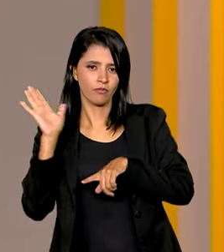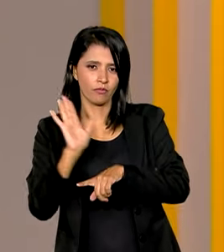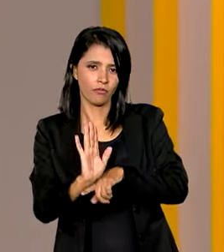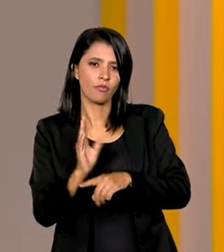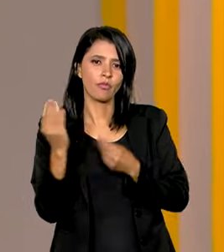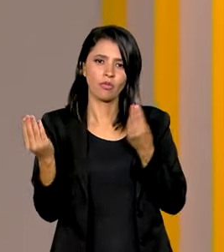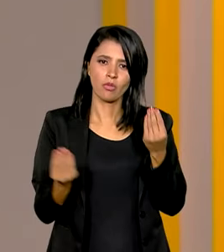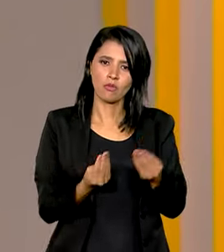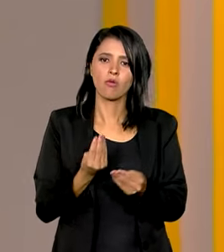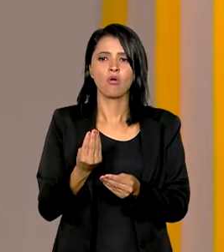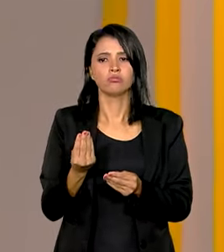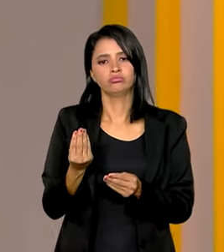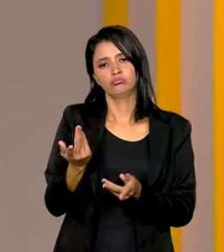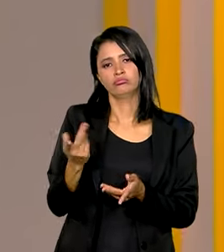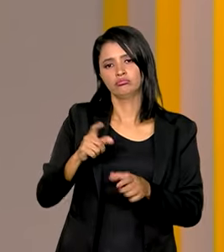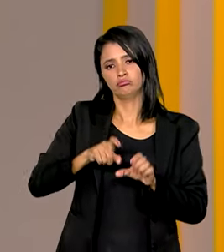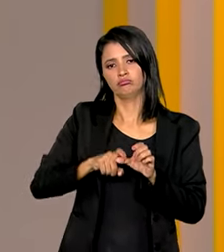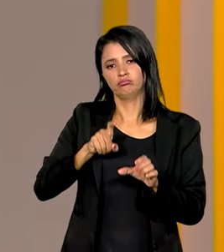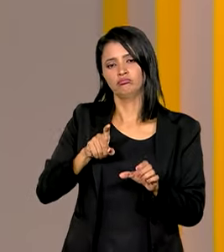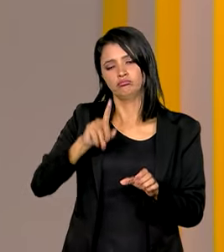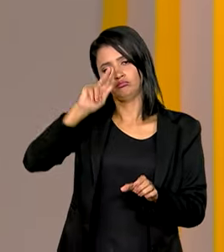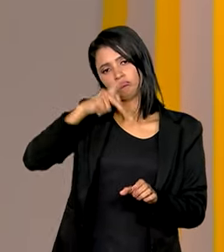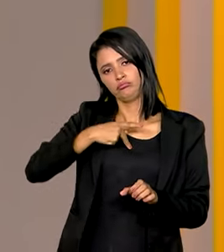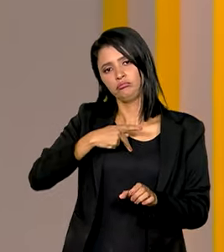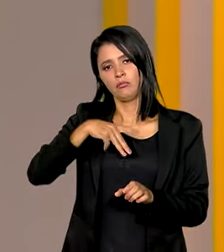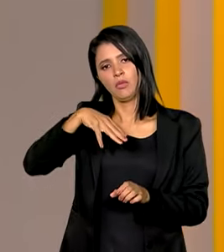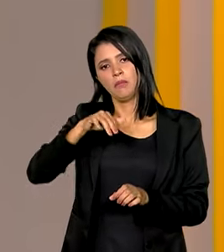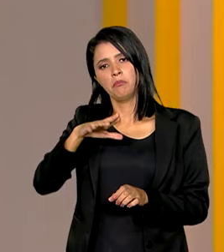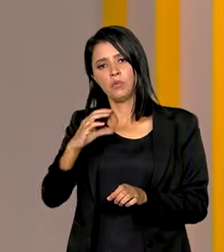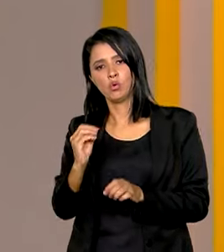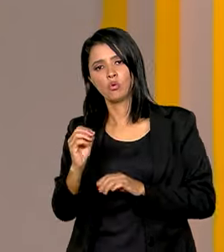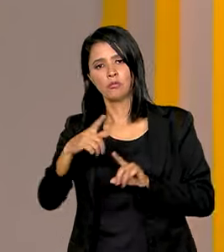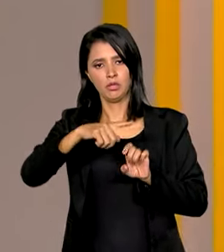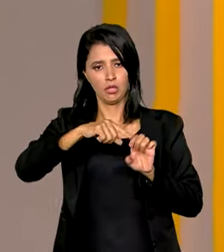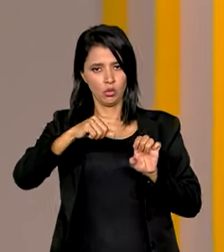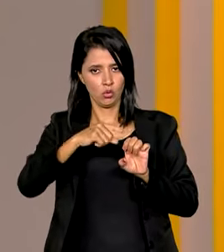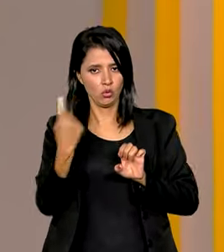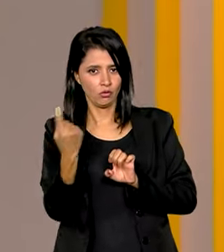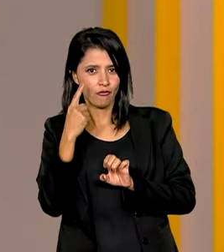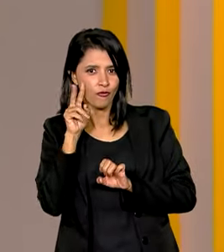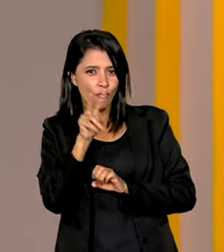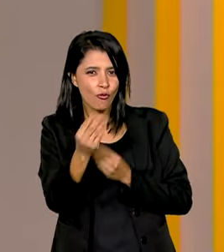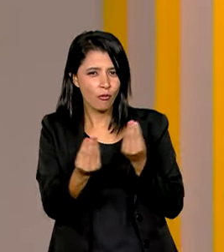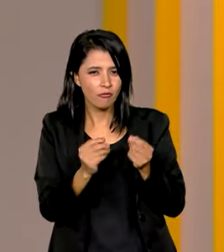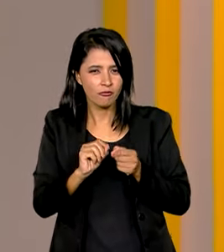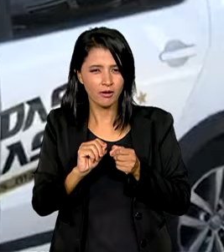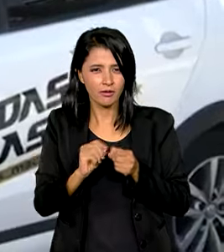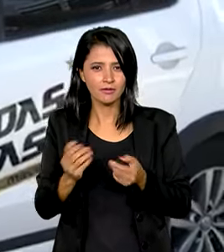Previdência como autônomo ou como microempreendedor individual. Confira como fazer.